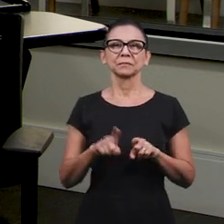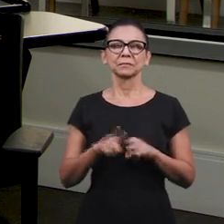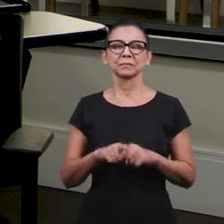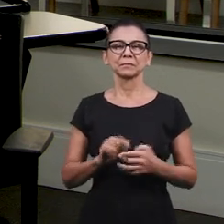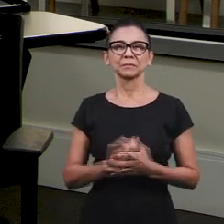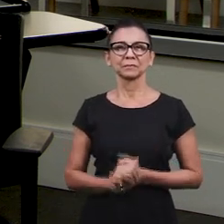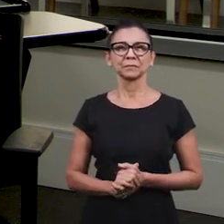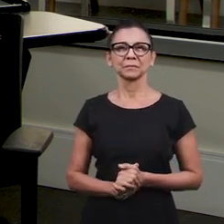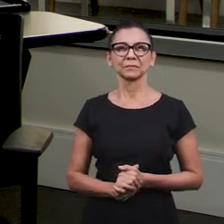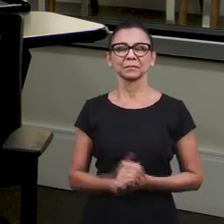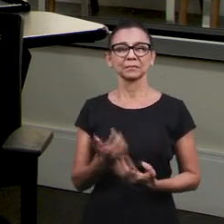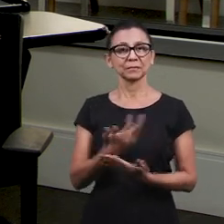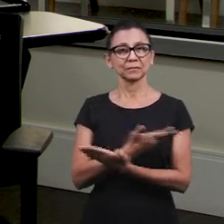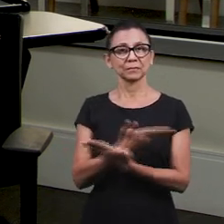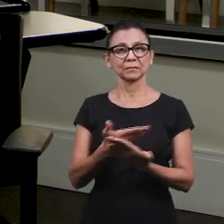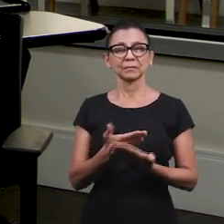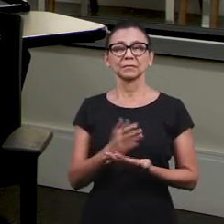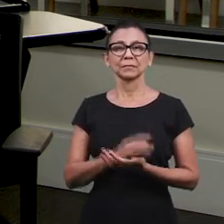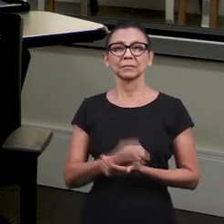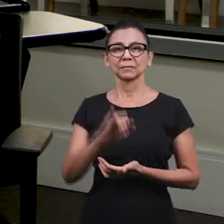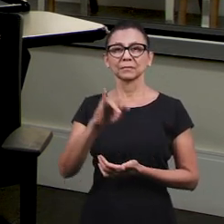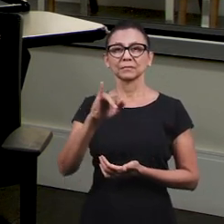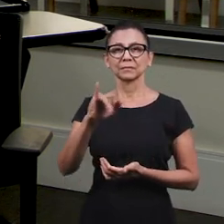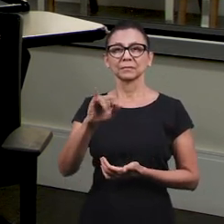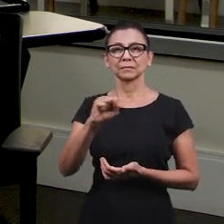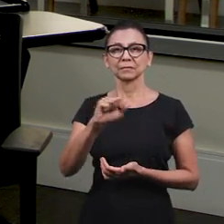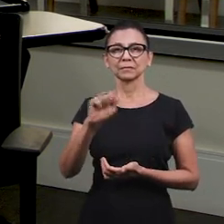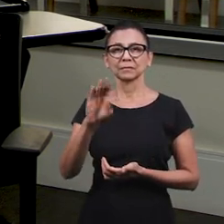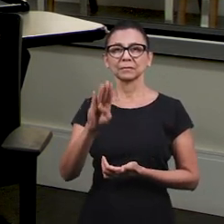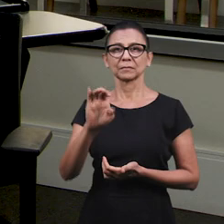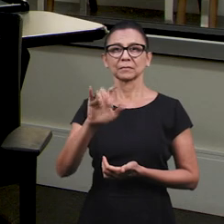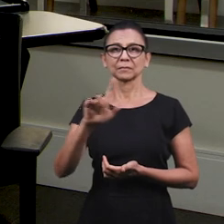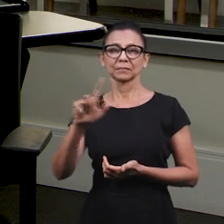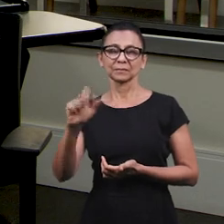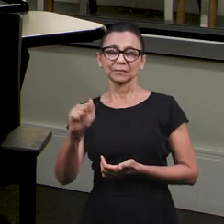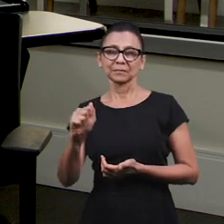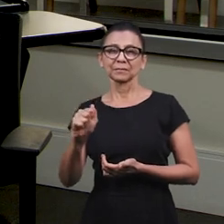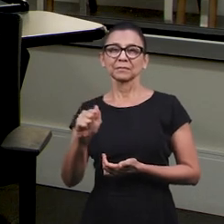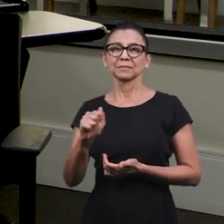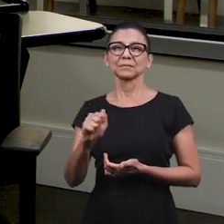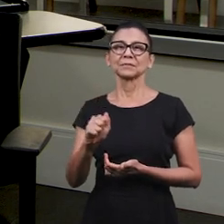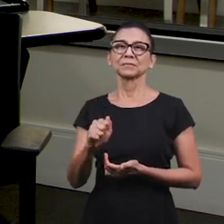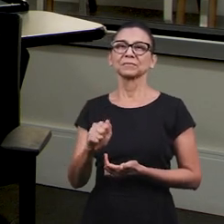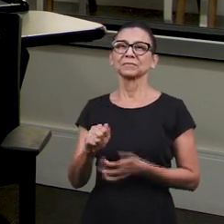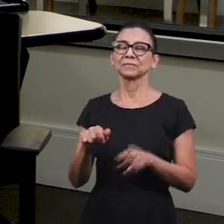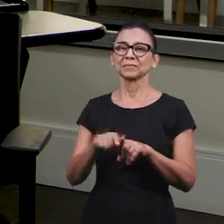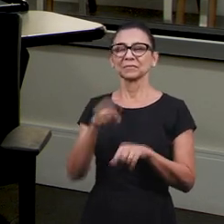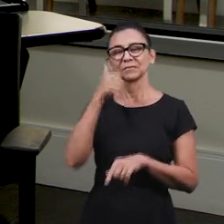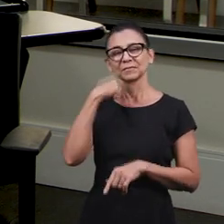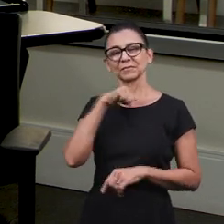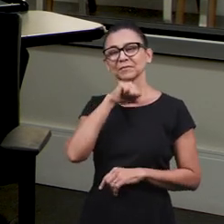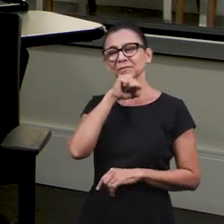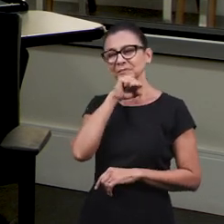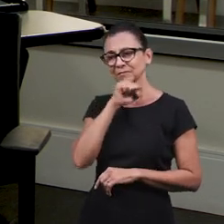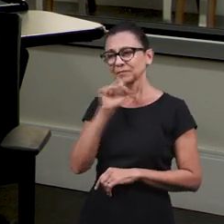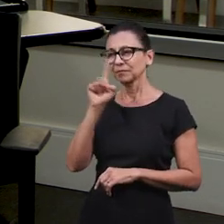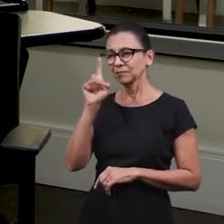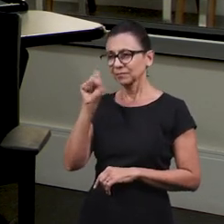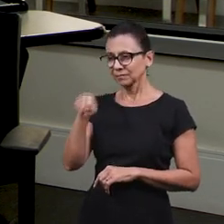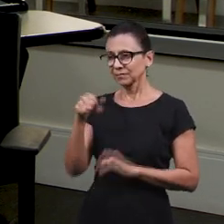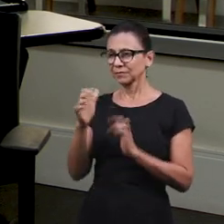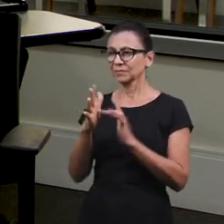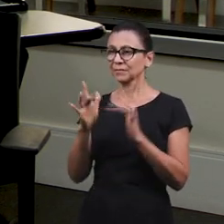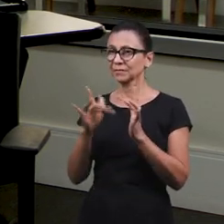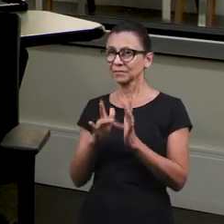Também, eu quero cumprimentar aqui a Isabela e a mamãe da Isabela. Paz do Senhor! Oh, Jesus realmente é a nossa